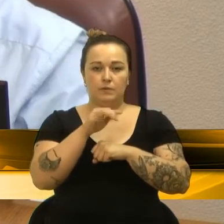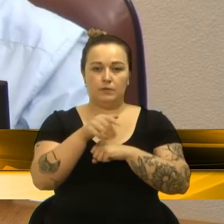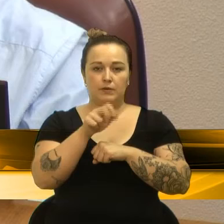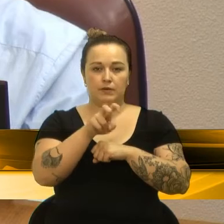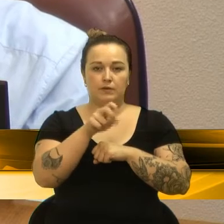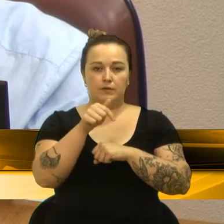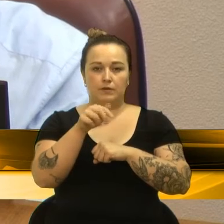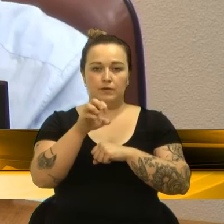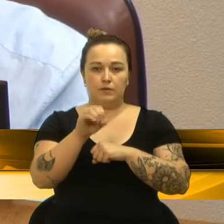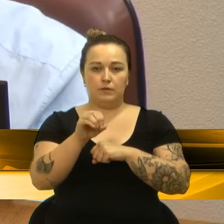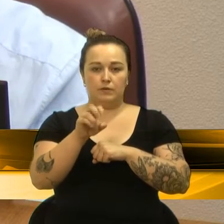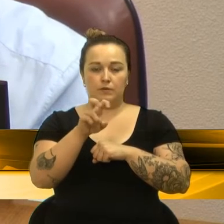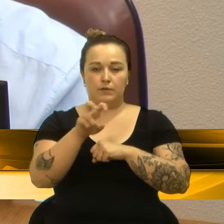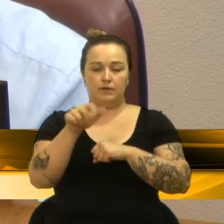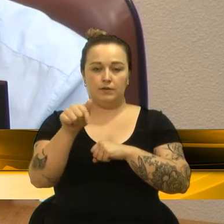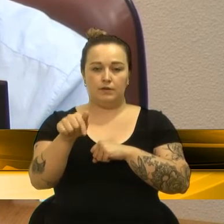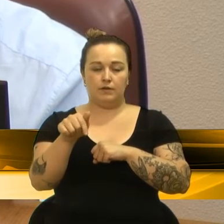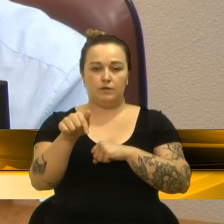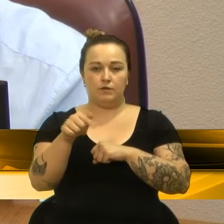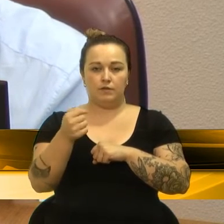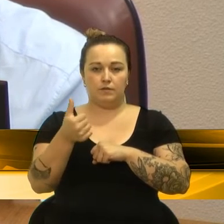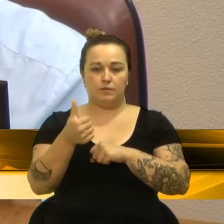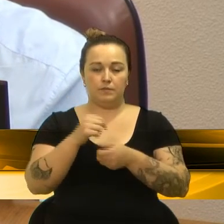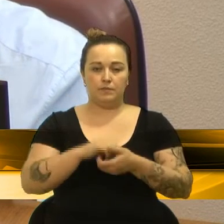.272,57 reais,